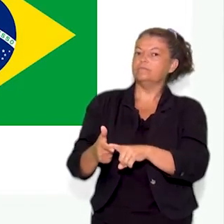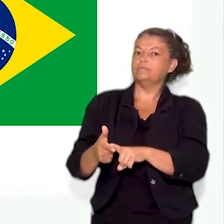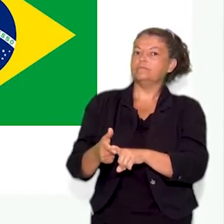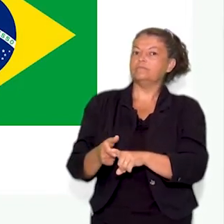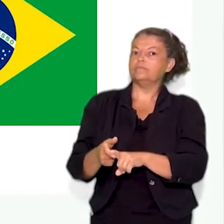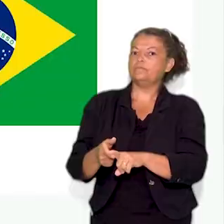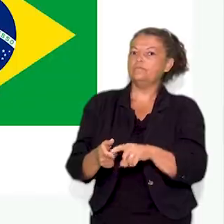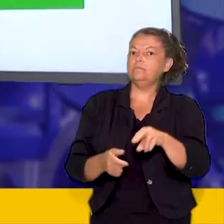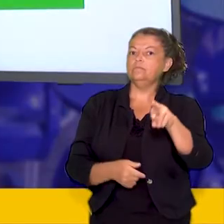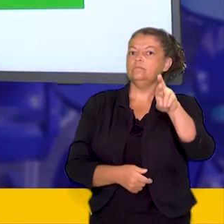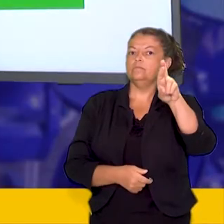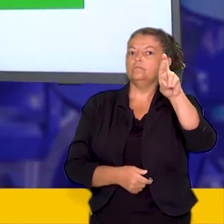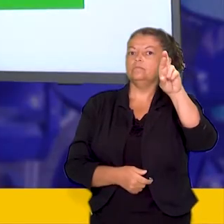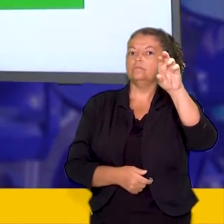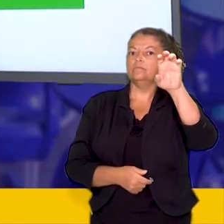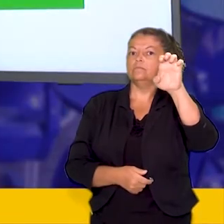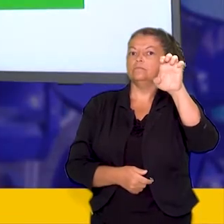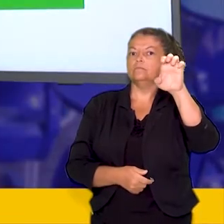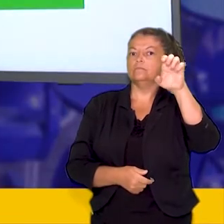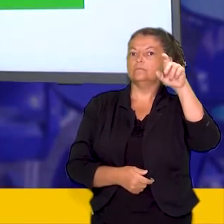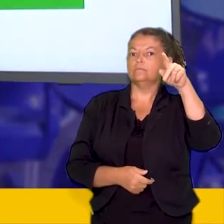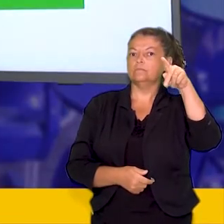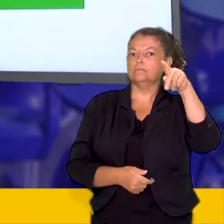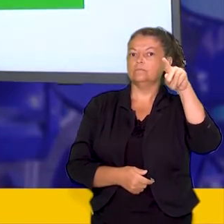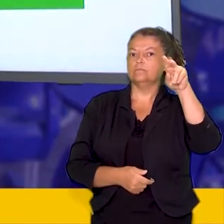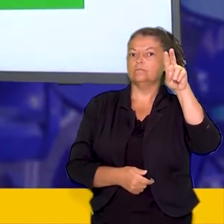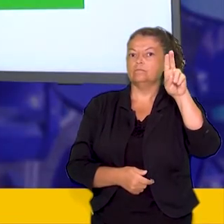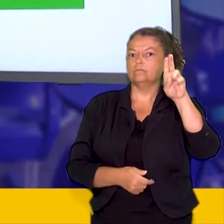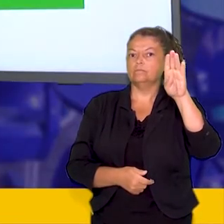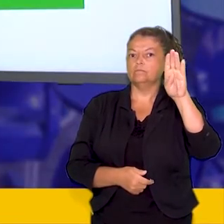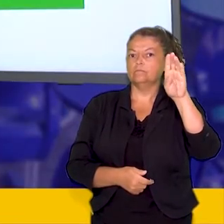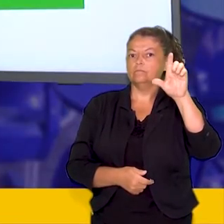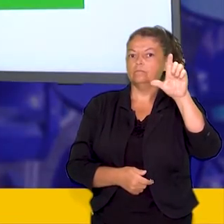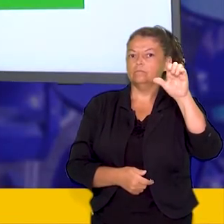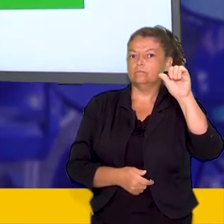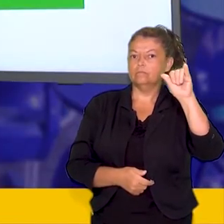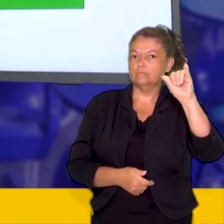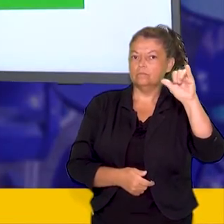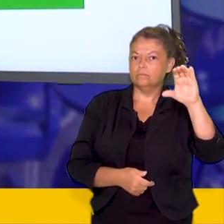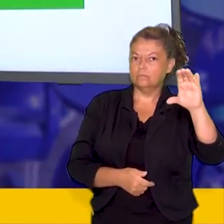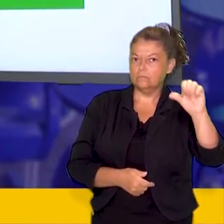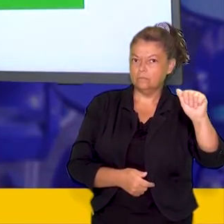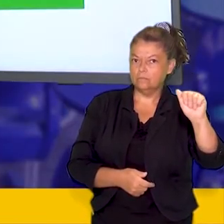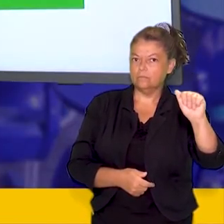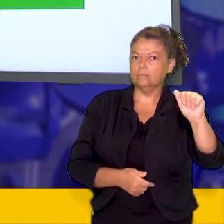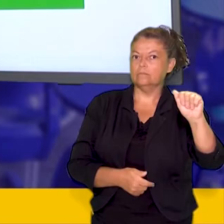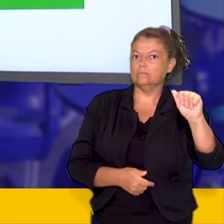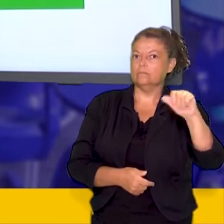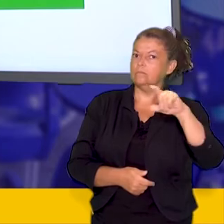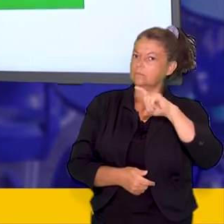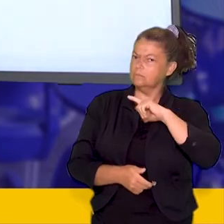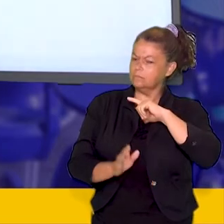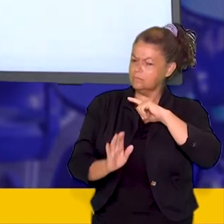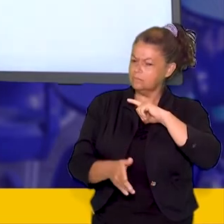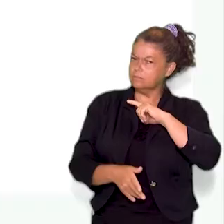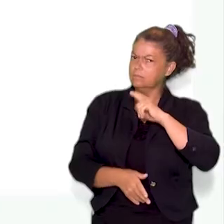vocês têm em mãos, vocês podem acompanhar toda essa trajetória.